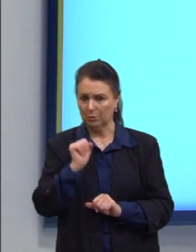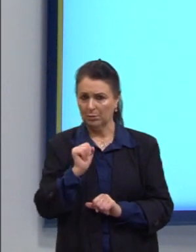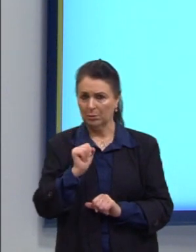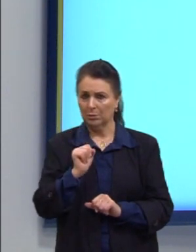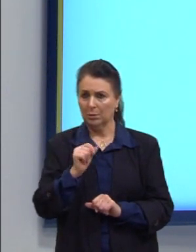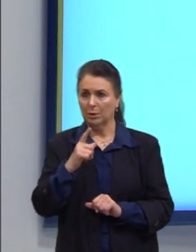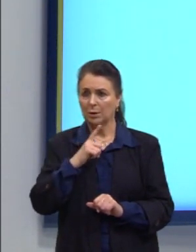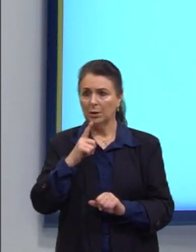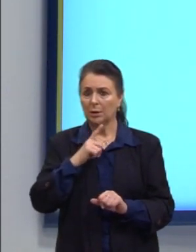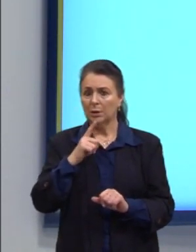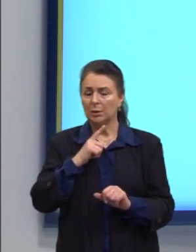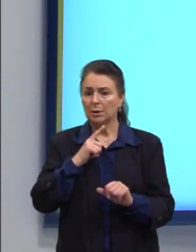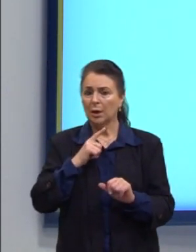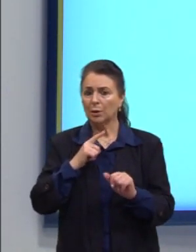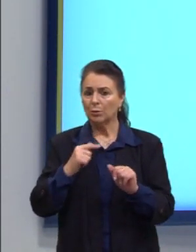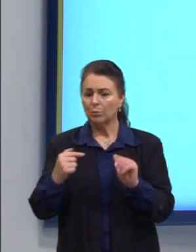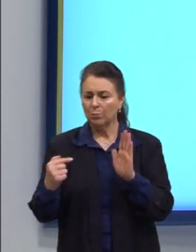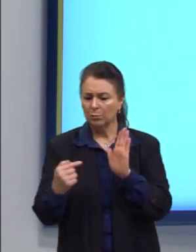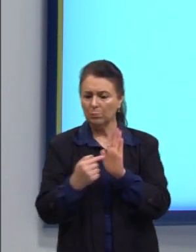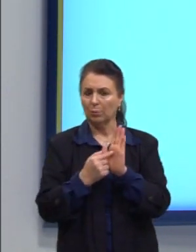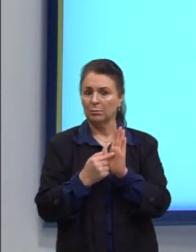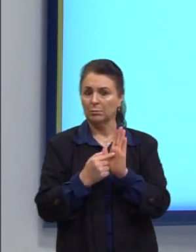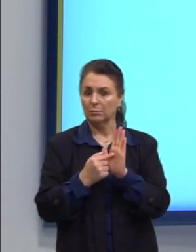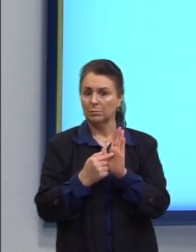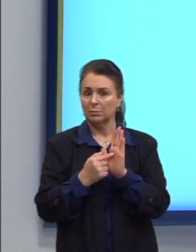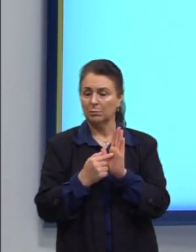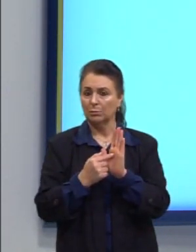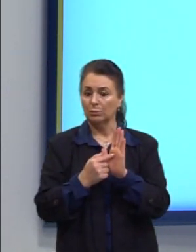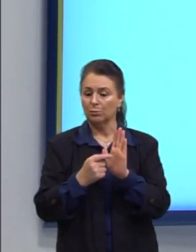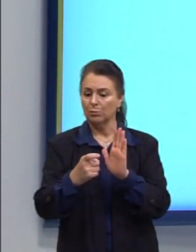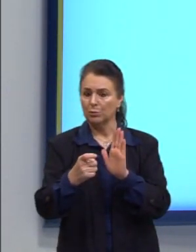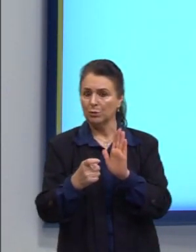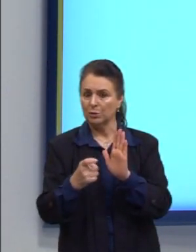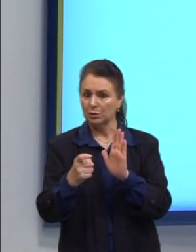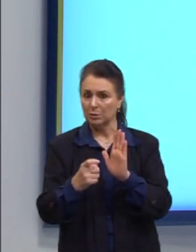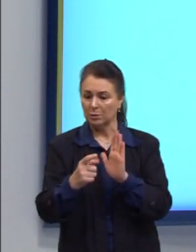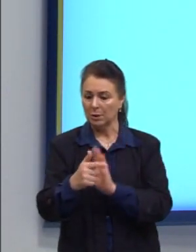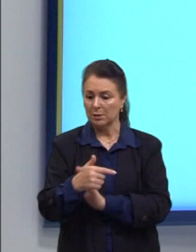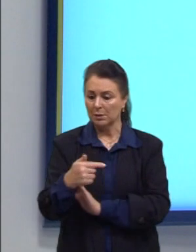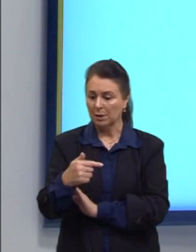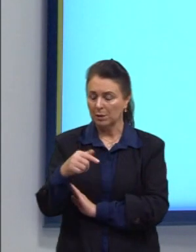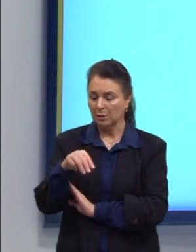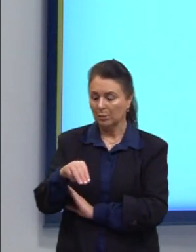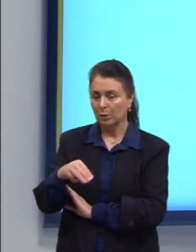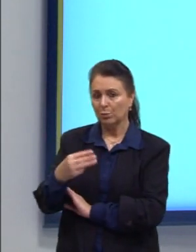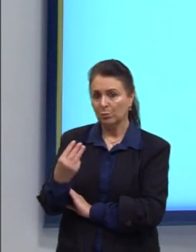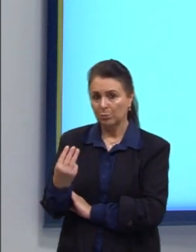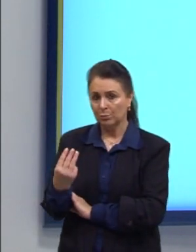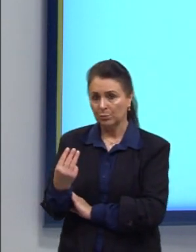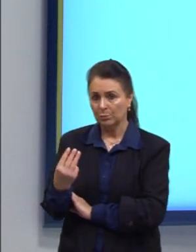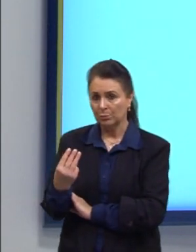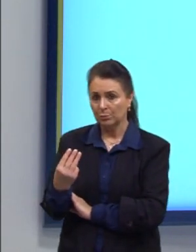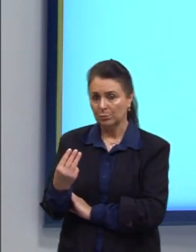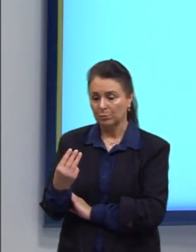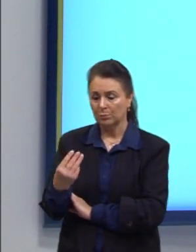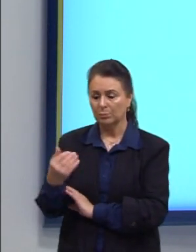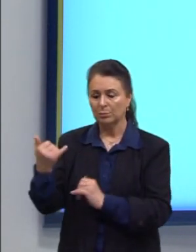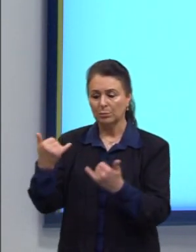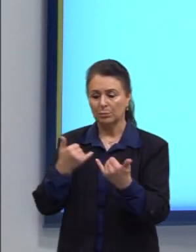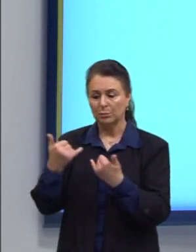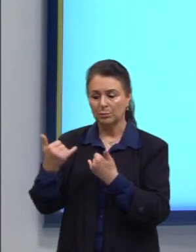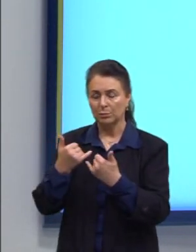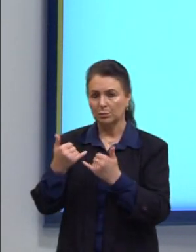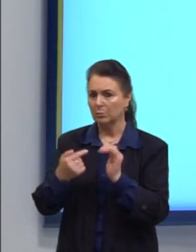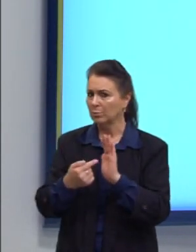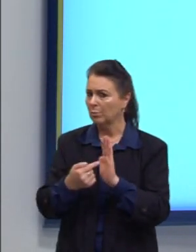ponto, né, onde o consumo, o eixo X, ele está em 7 metros cúbicos. Então, essa informação nos